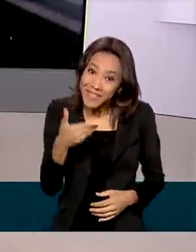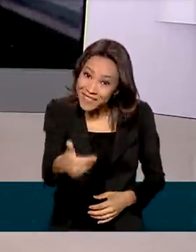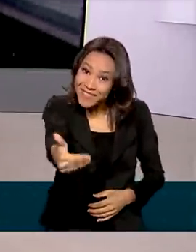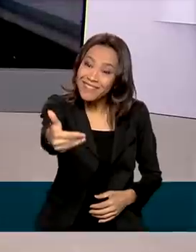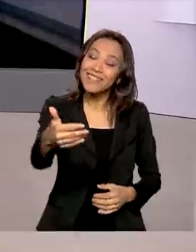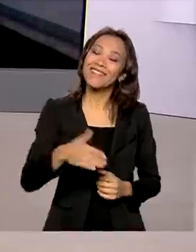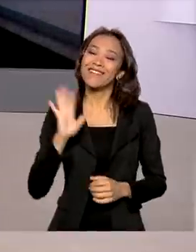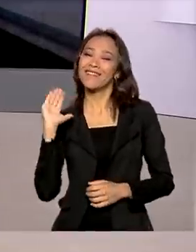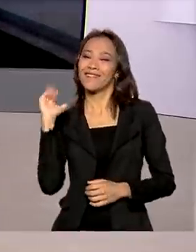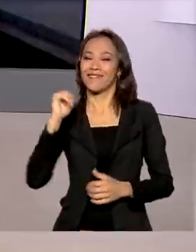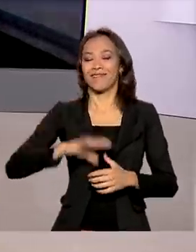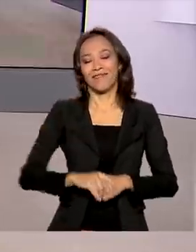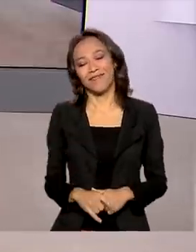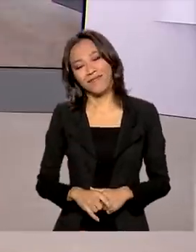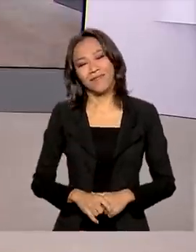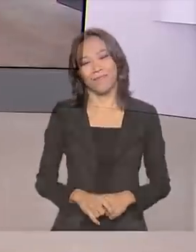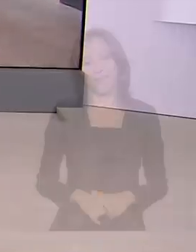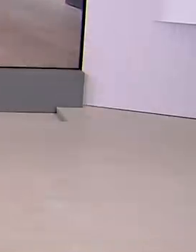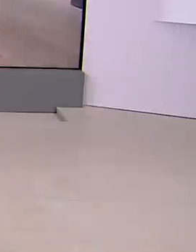semana. Tchau, tchau.